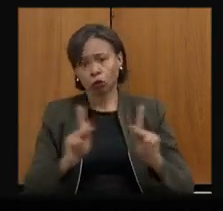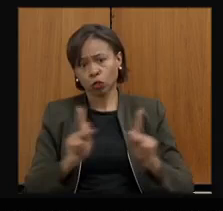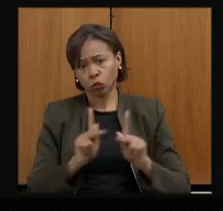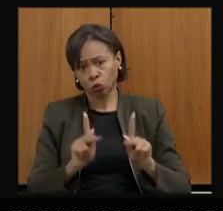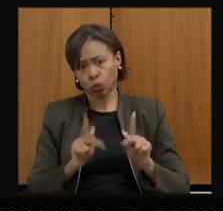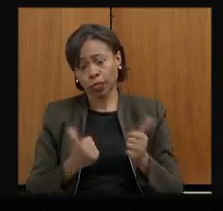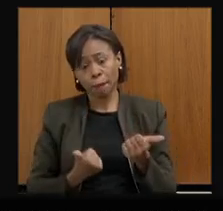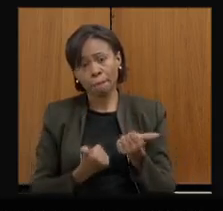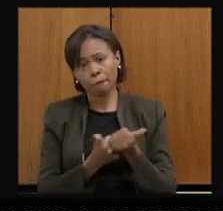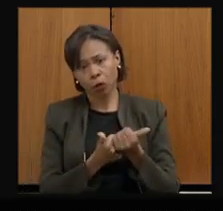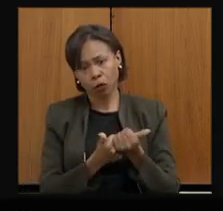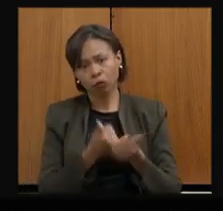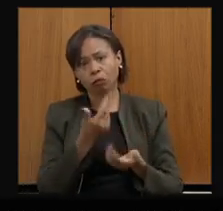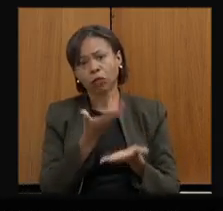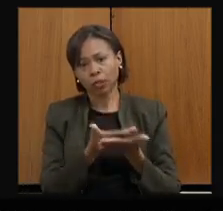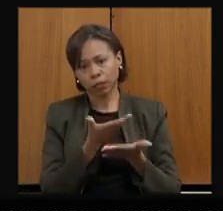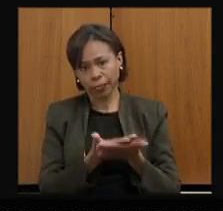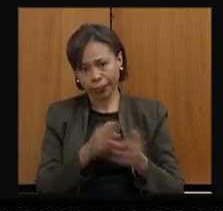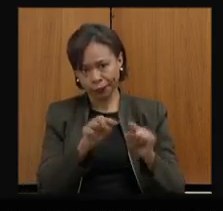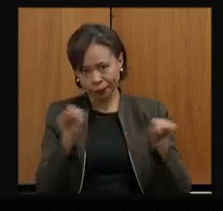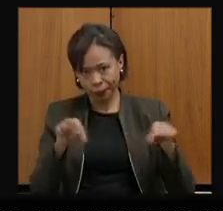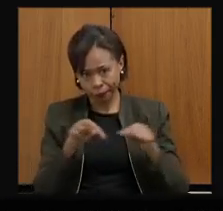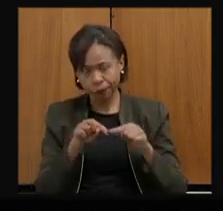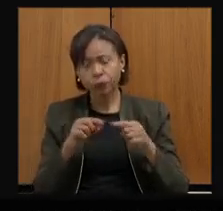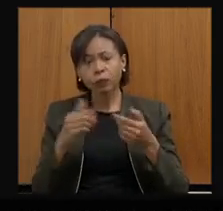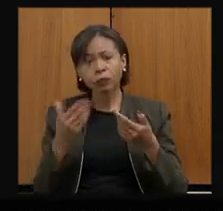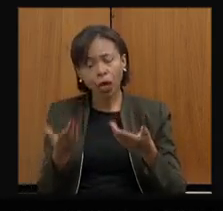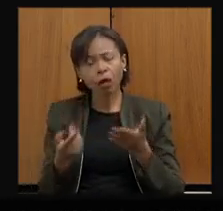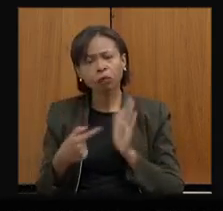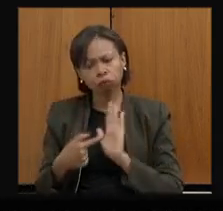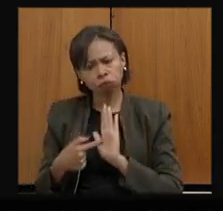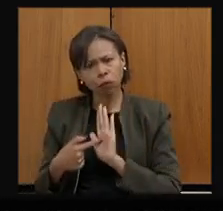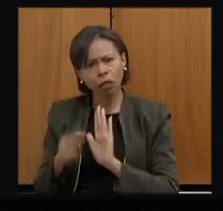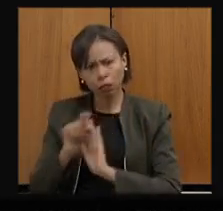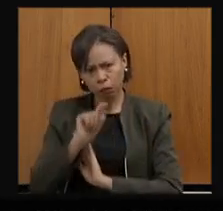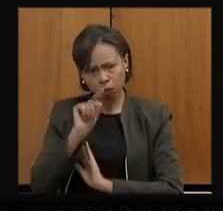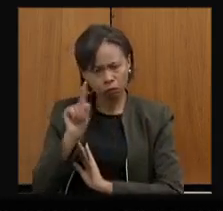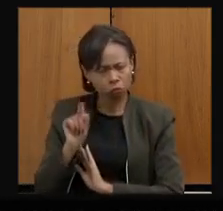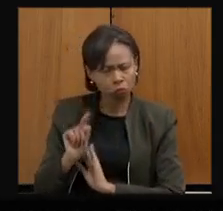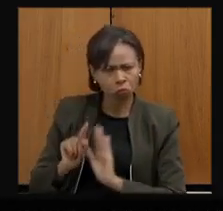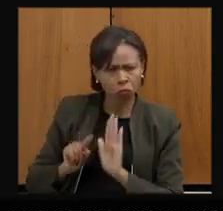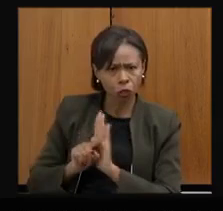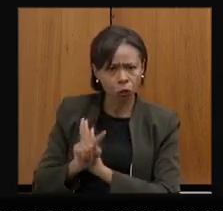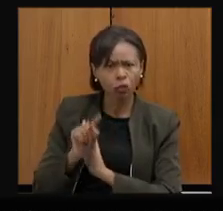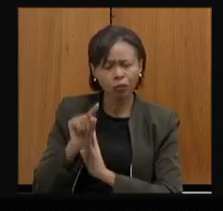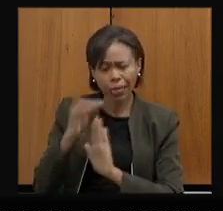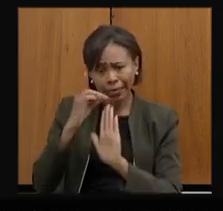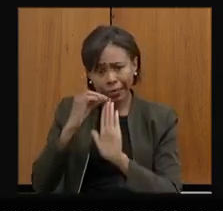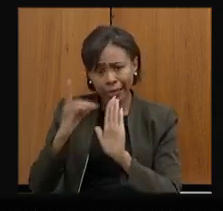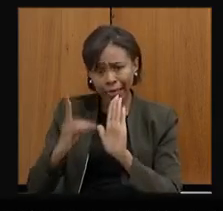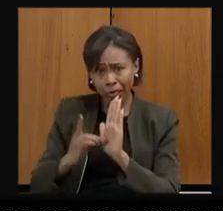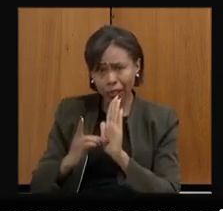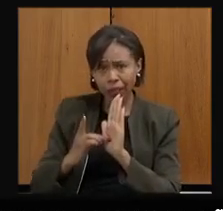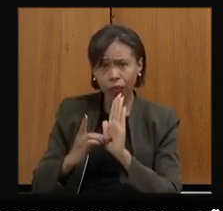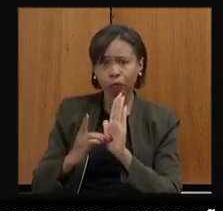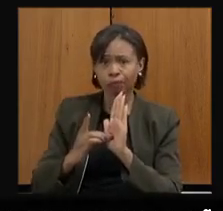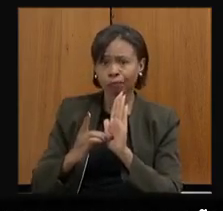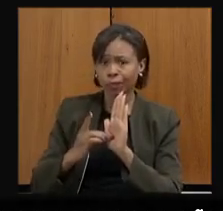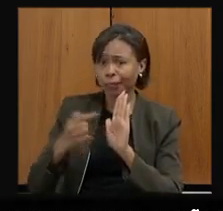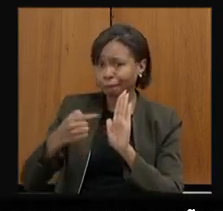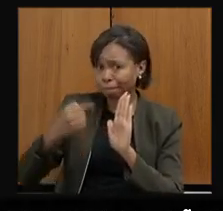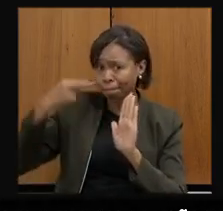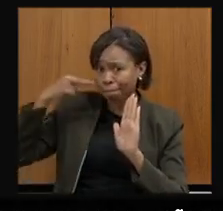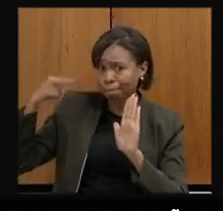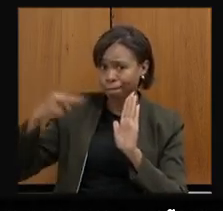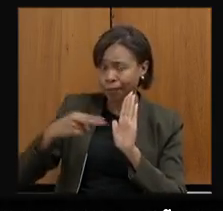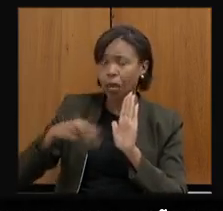Então, minha querida secretária, eu queria passar essa questão para a senhora, eu peço à senhora que reveja esse decreto, é um decreto que foi